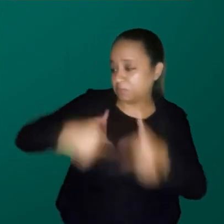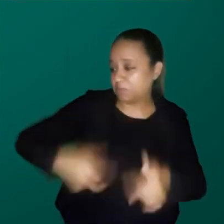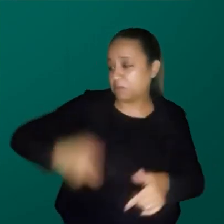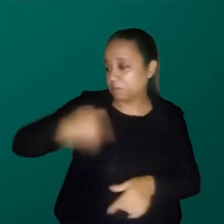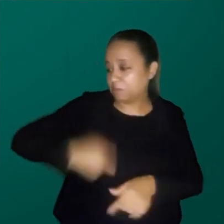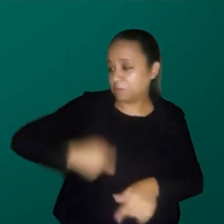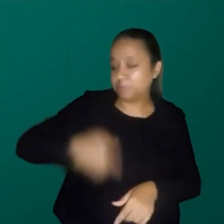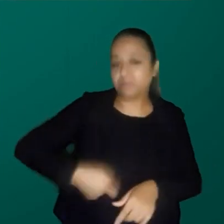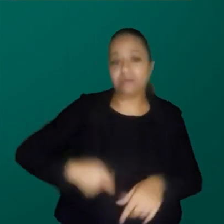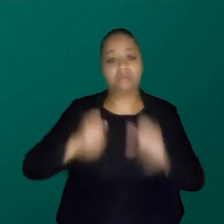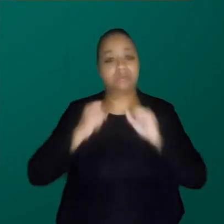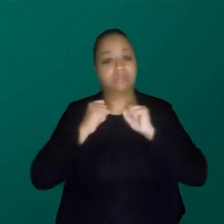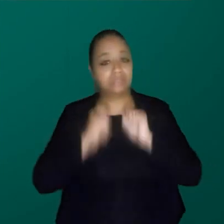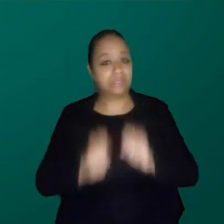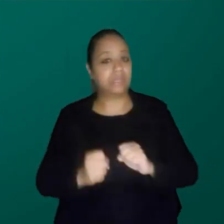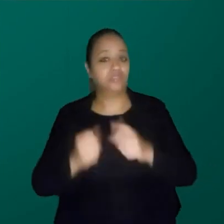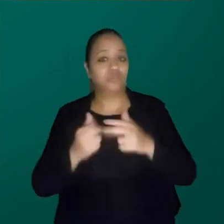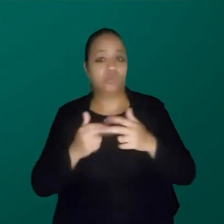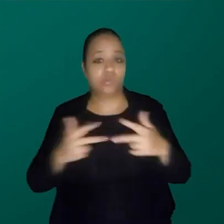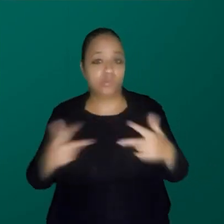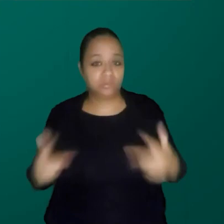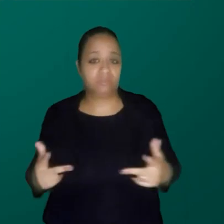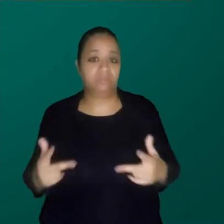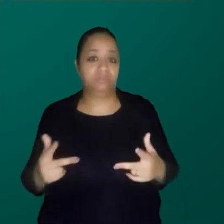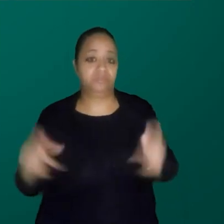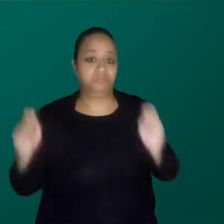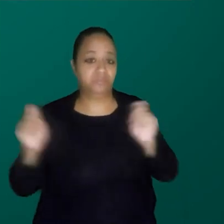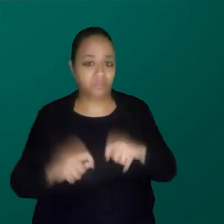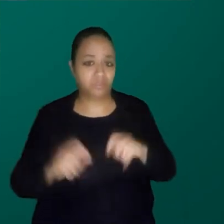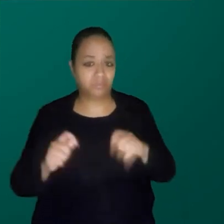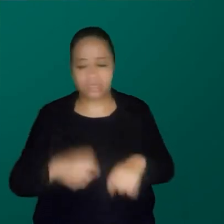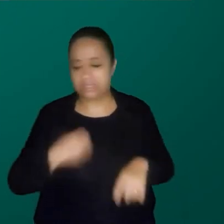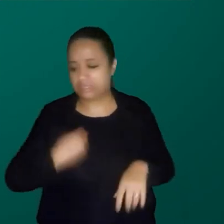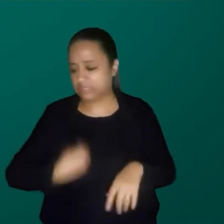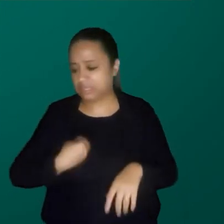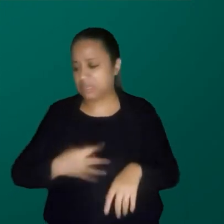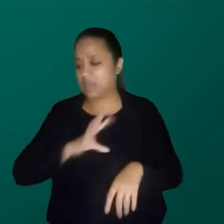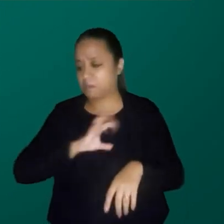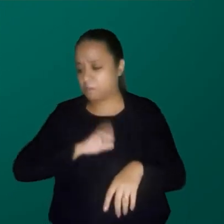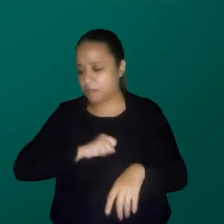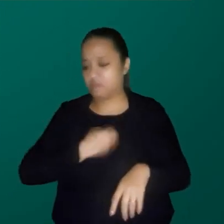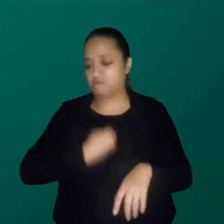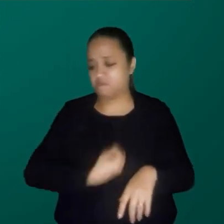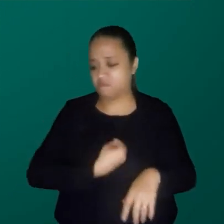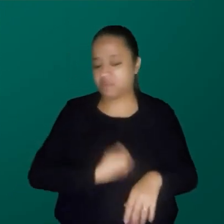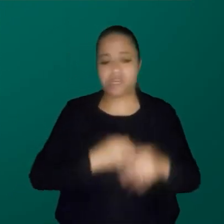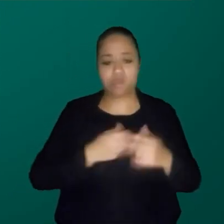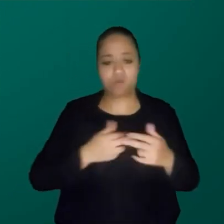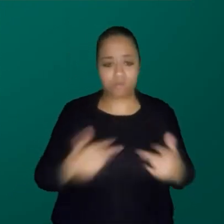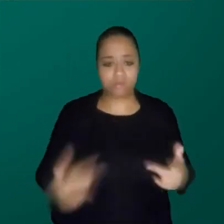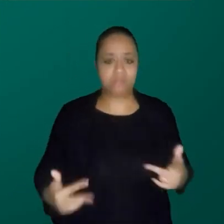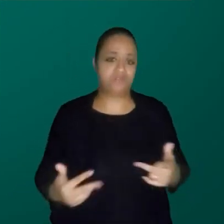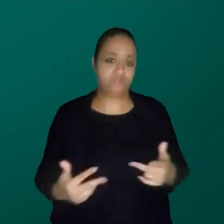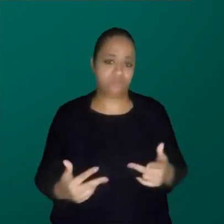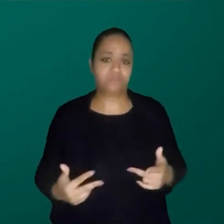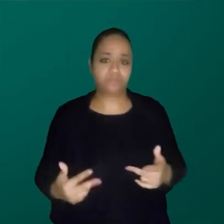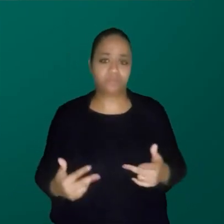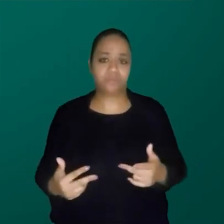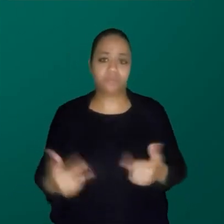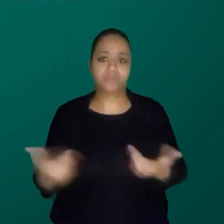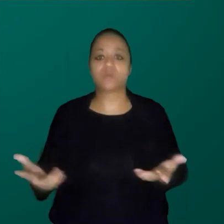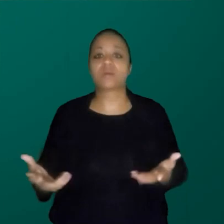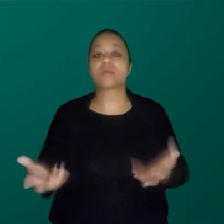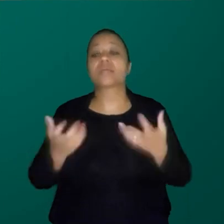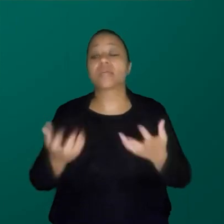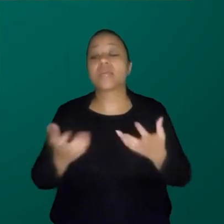de possibilidade de performar, de possibilidade de ser, de amar, de viver. E era assim, eu só